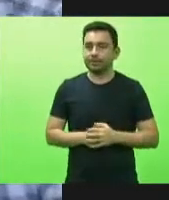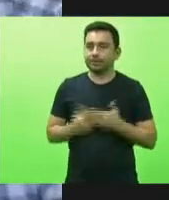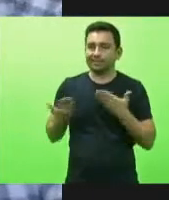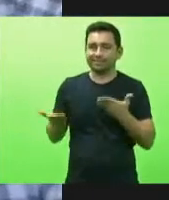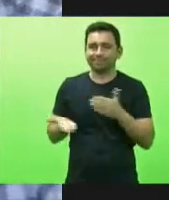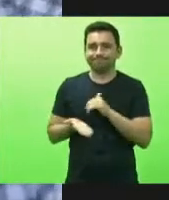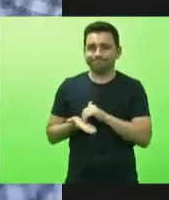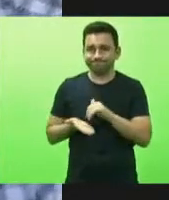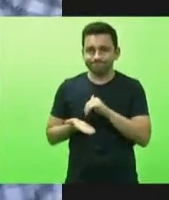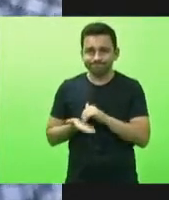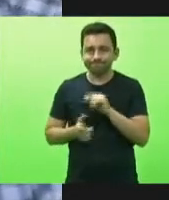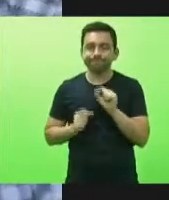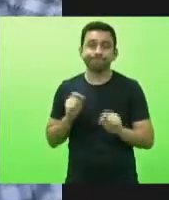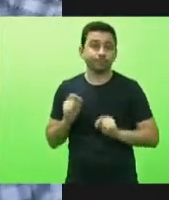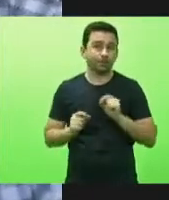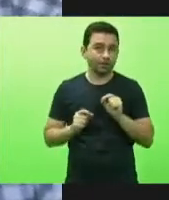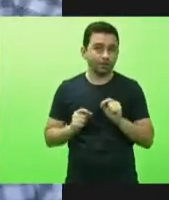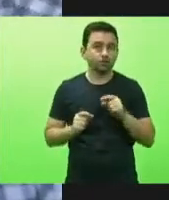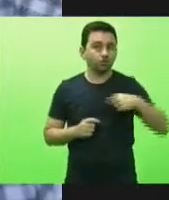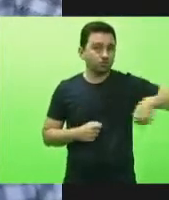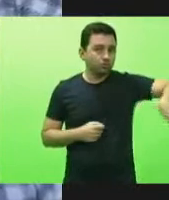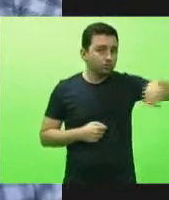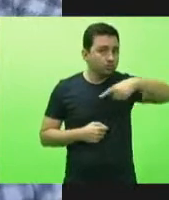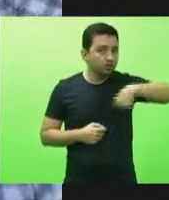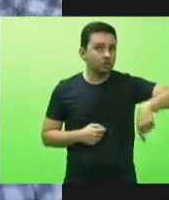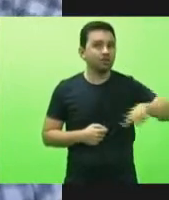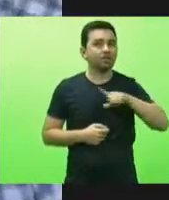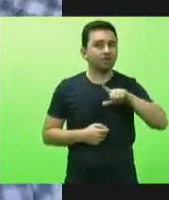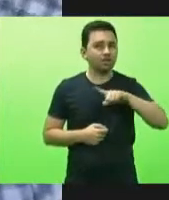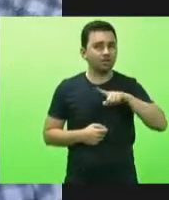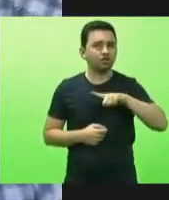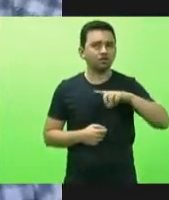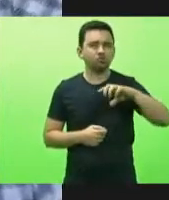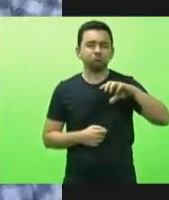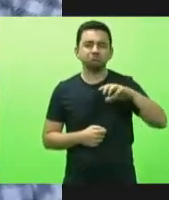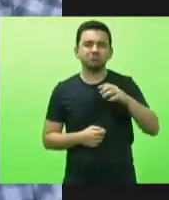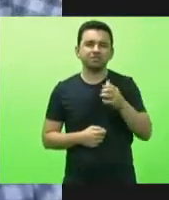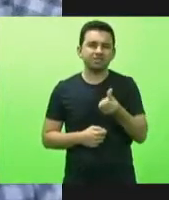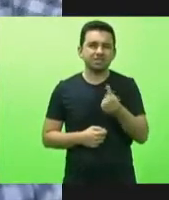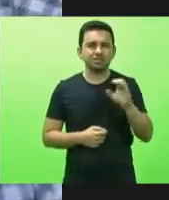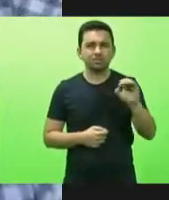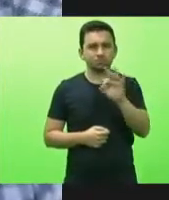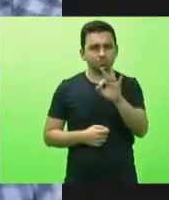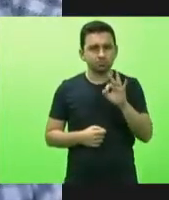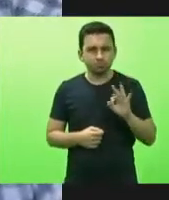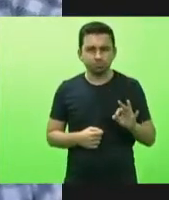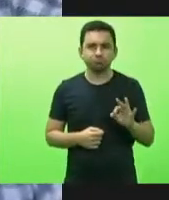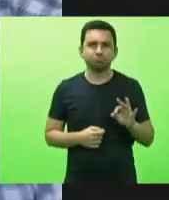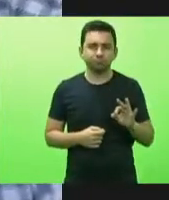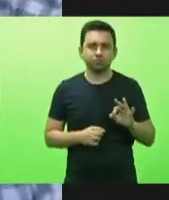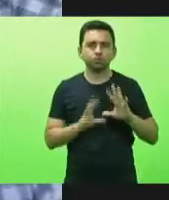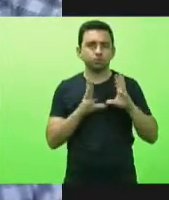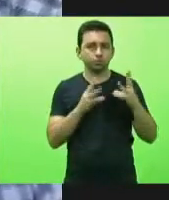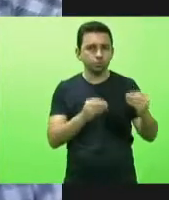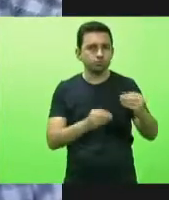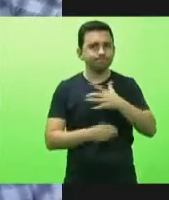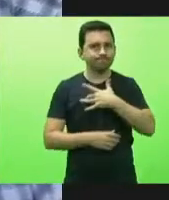mais ou menos 54 60% do pessoal da saúde